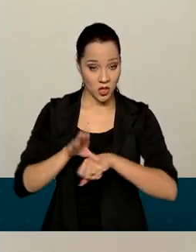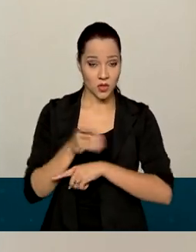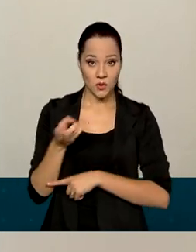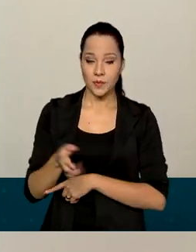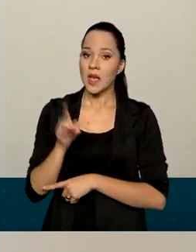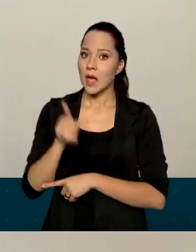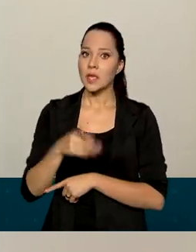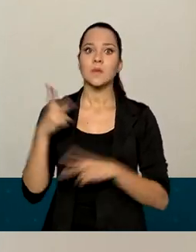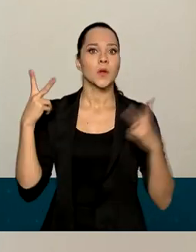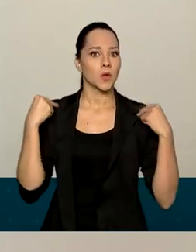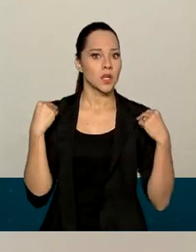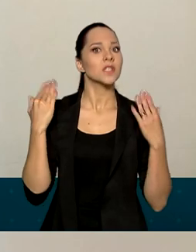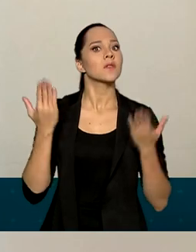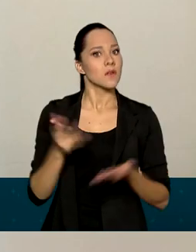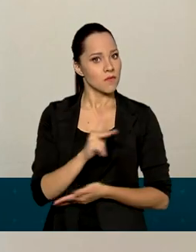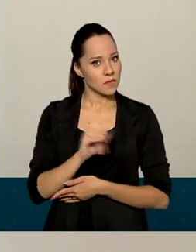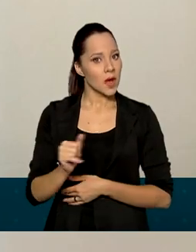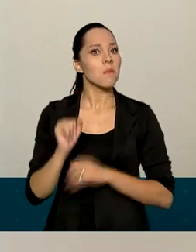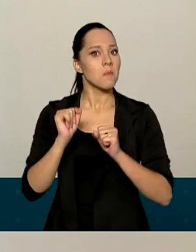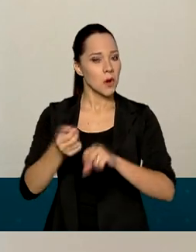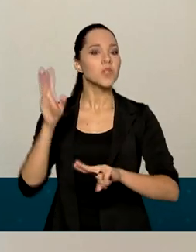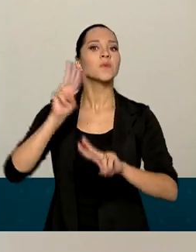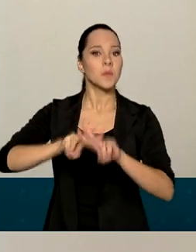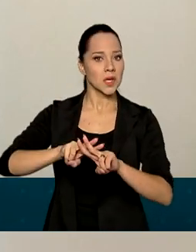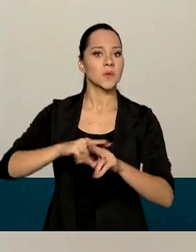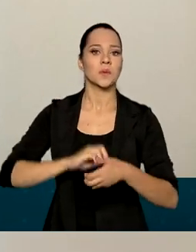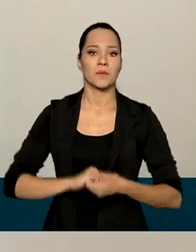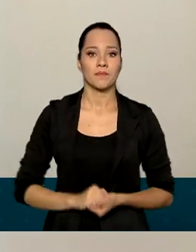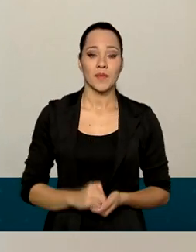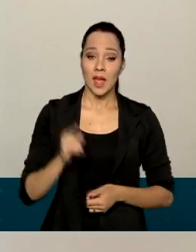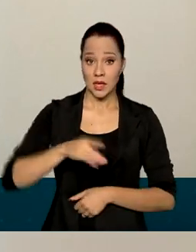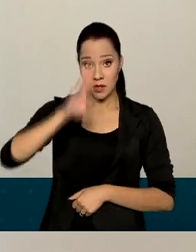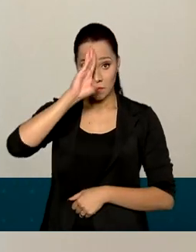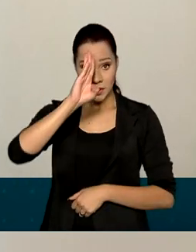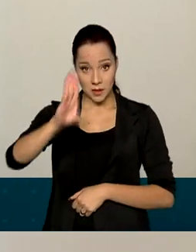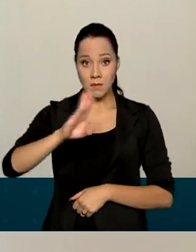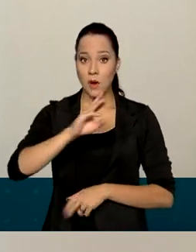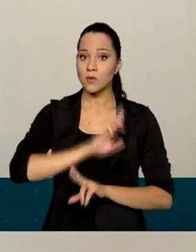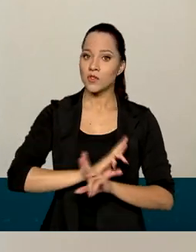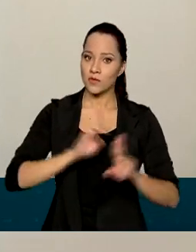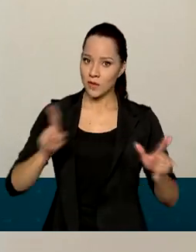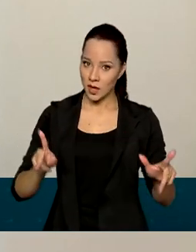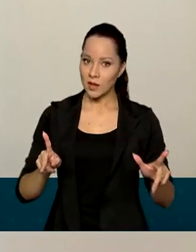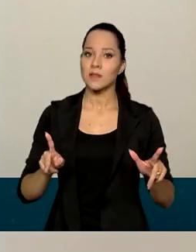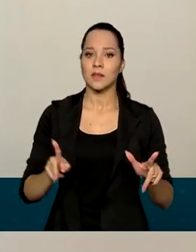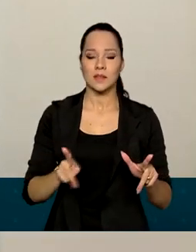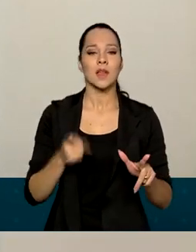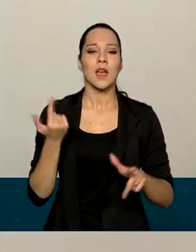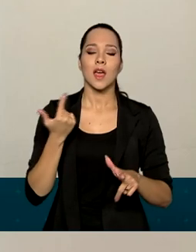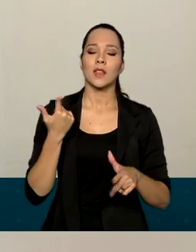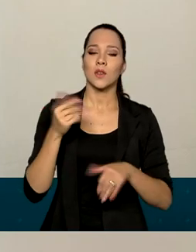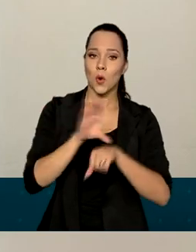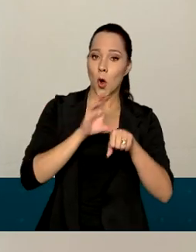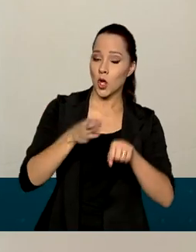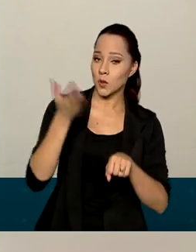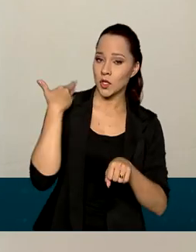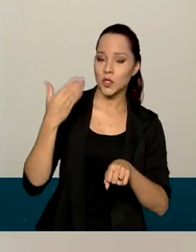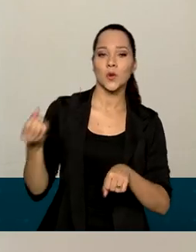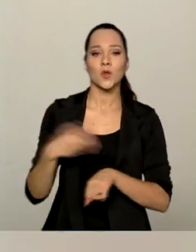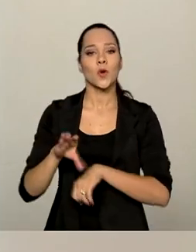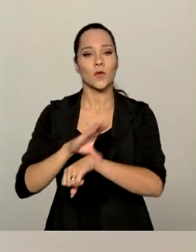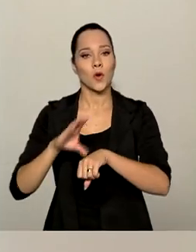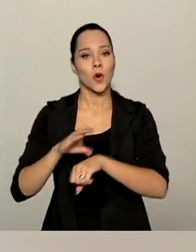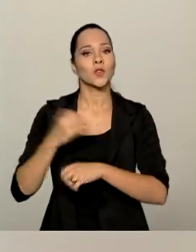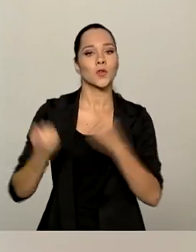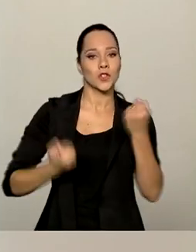de Trânsito, esse motorista está sujeito a vir a ser preso. Essas são as principais diferenças, talvez, entre o Código Antigo e o novo